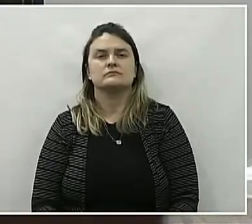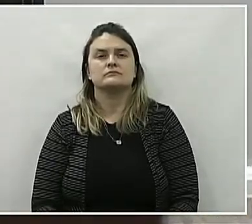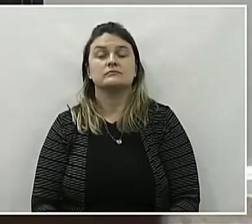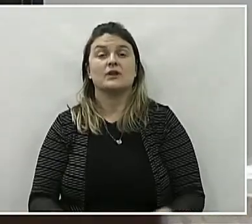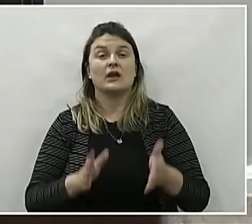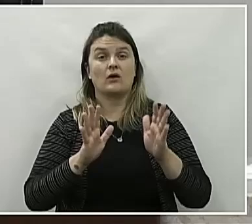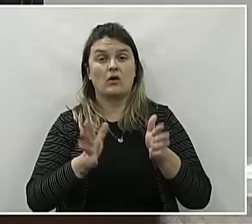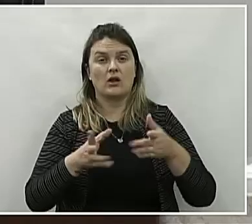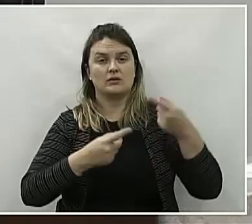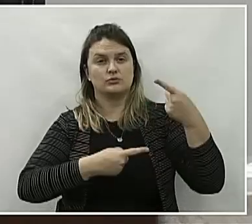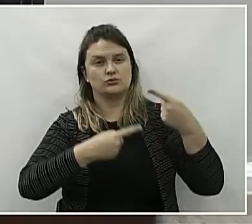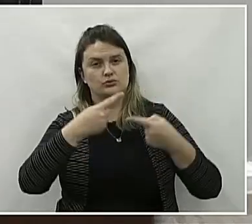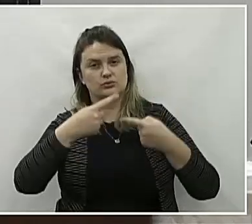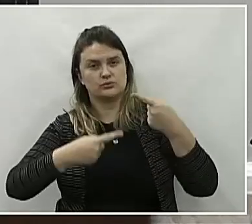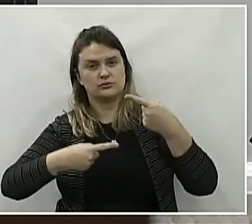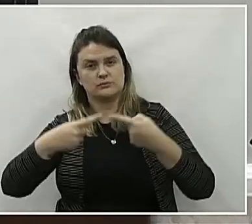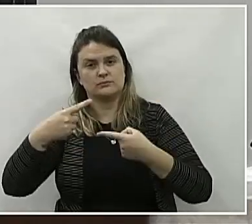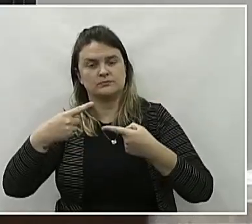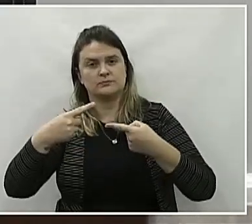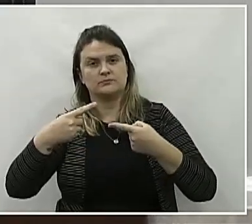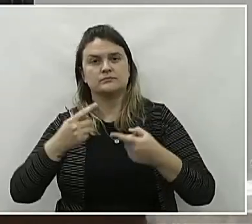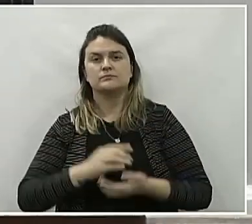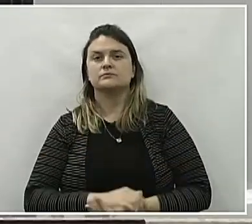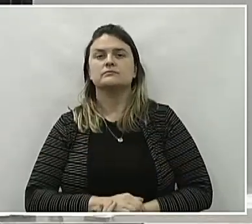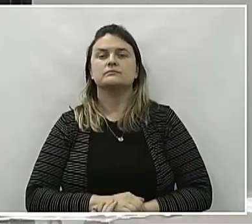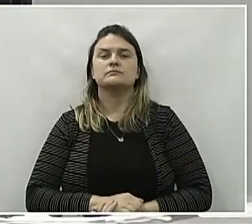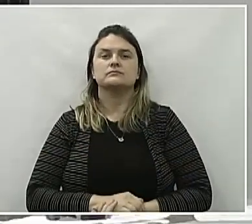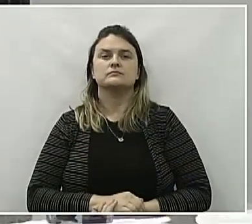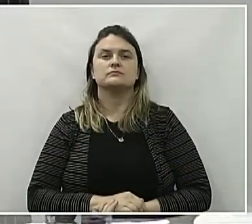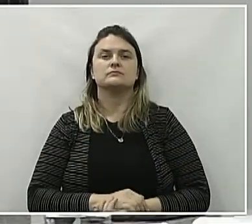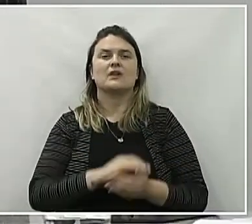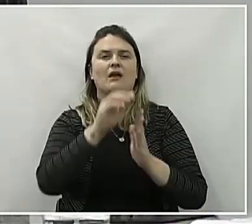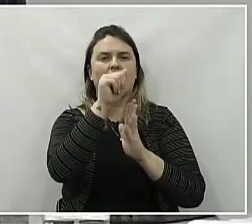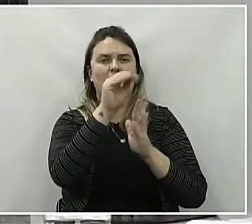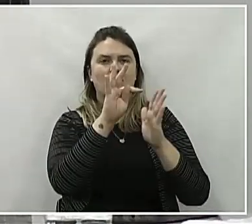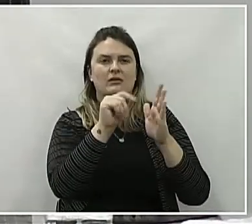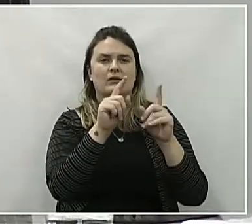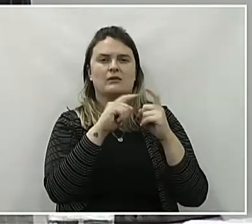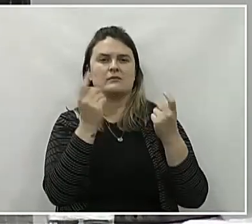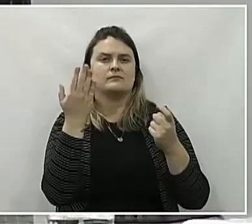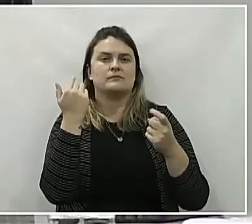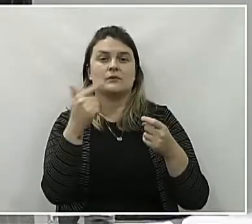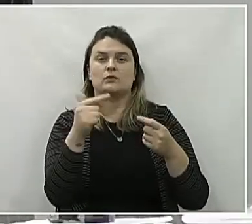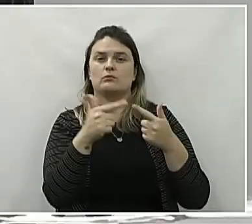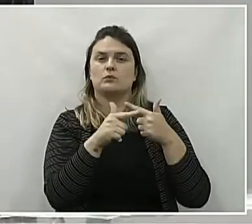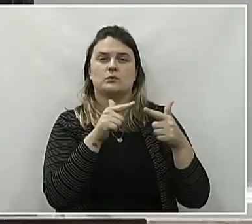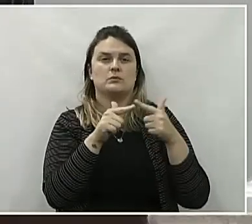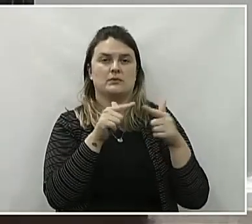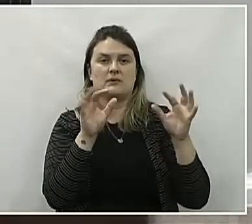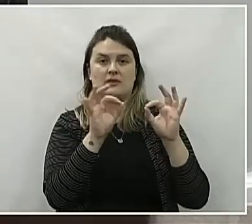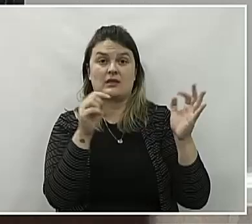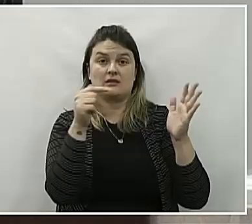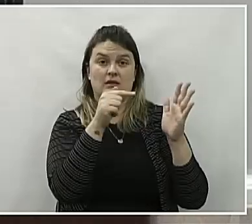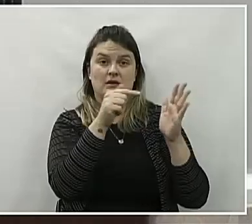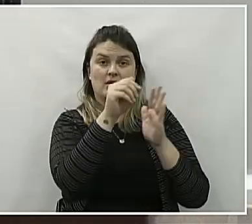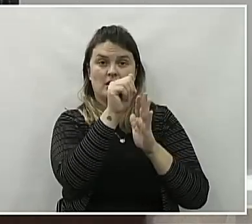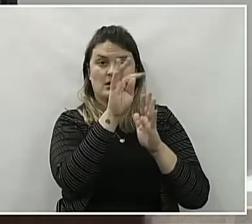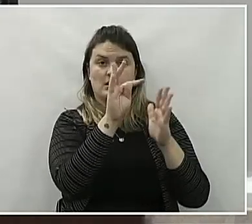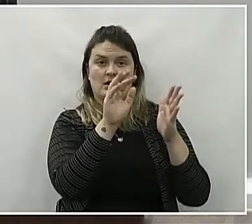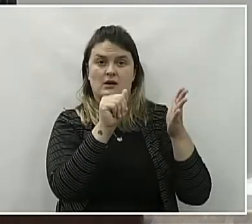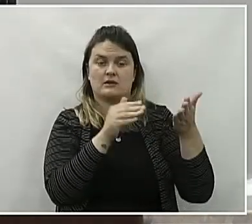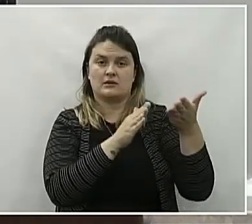Passamos agora a discussão da ata da reunião anterior. Não havendo impugnação, retificação,